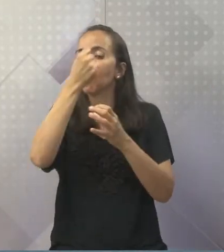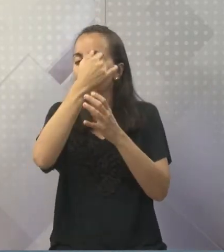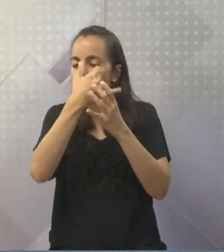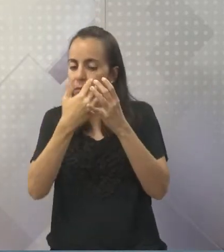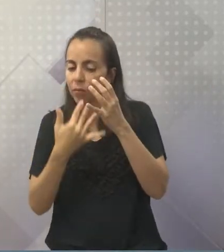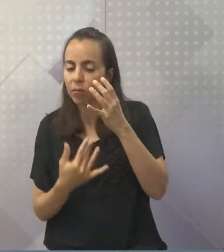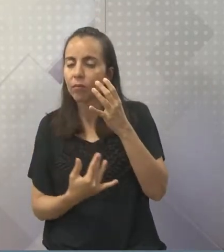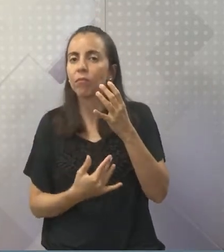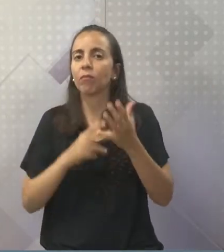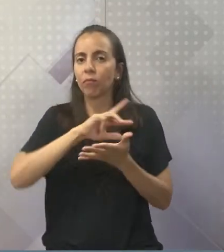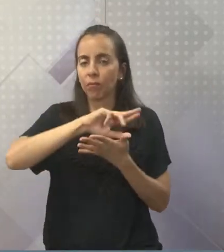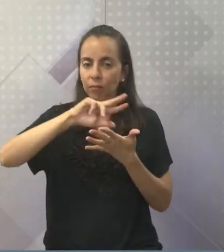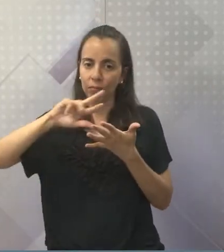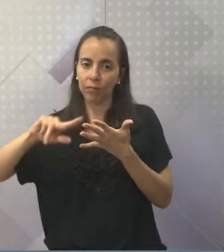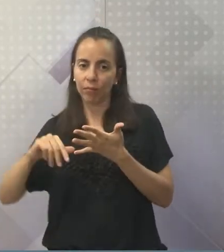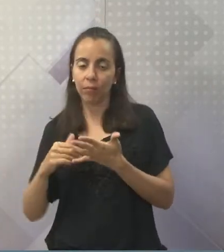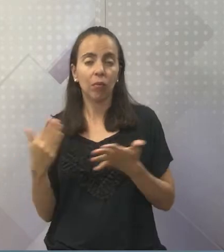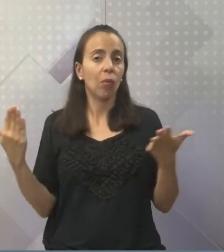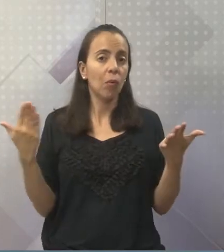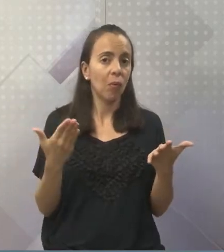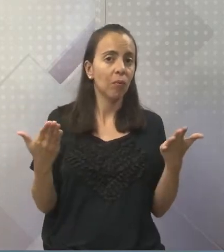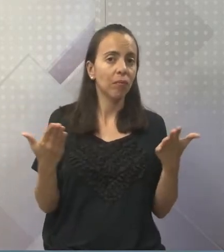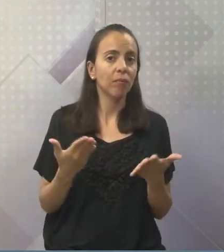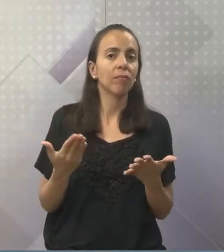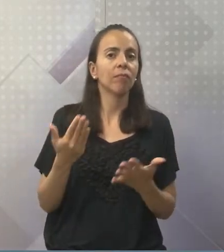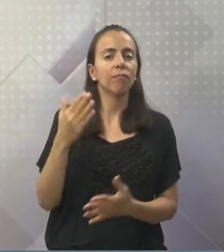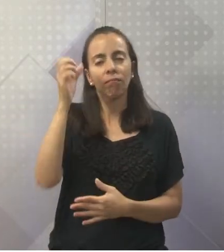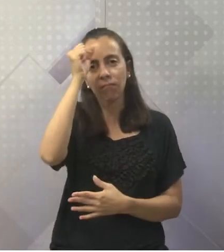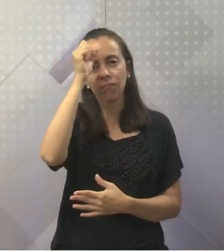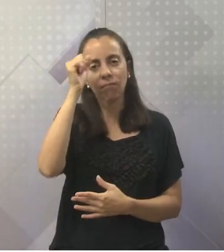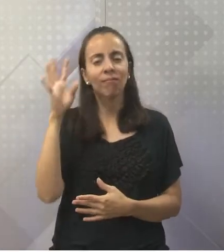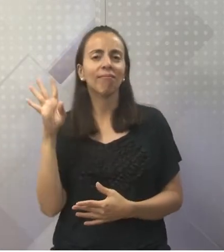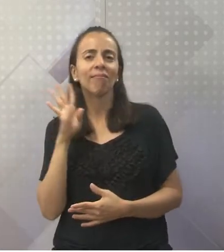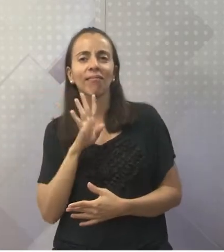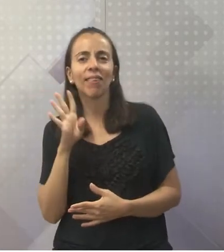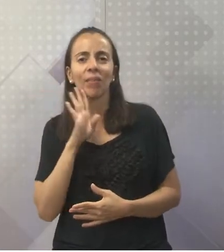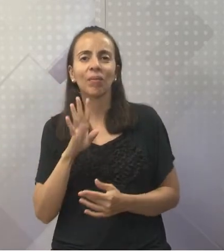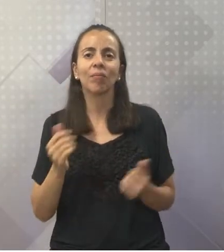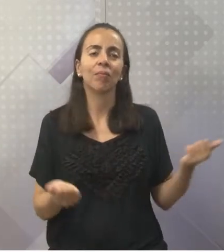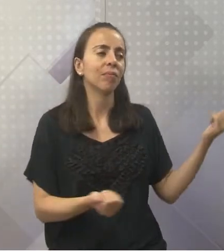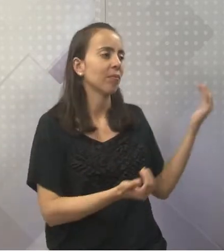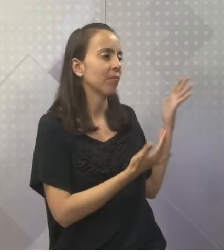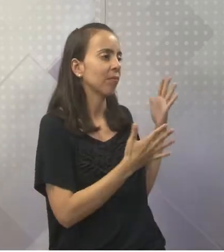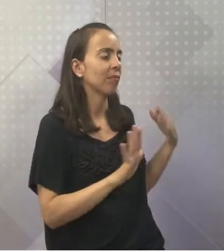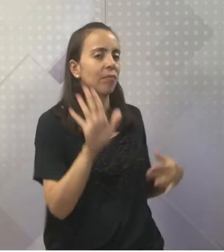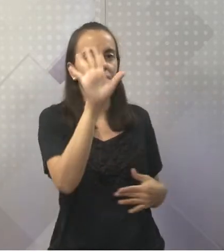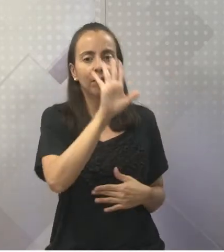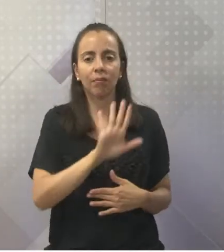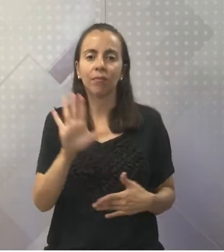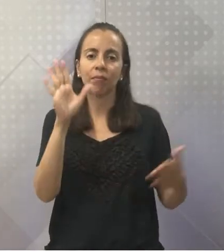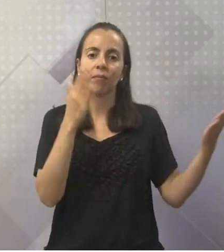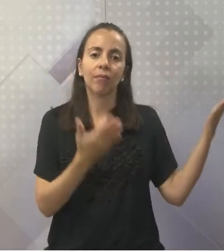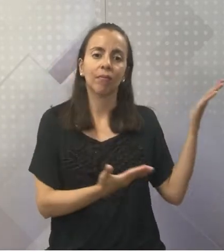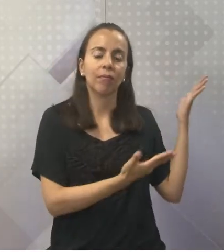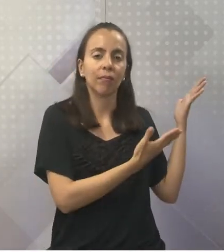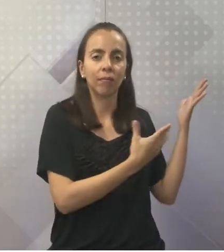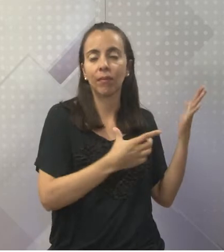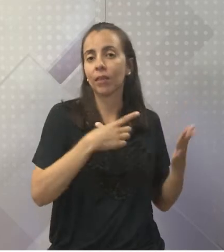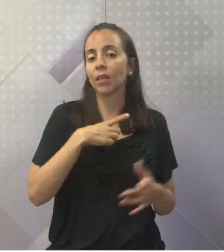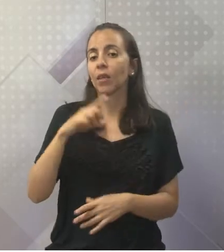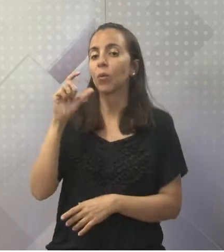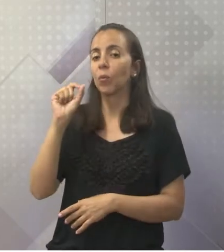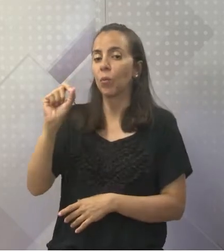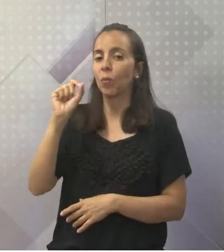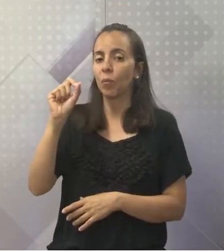Vem comigo na nossa aula hoje, muito legal. Olha aqui na imagem, gente, olha aqui. A gente tem